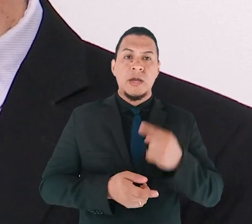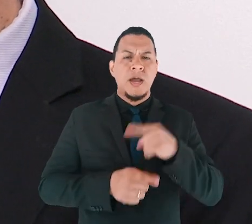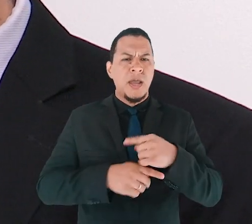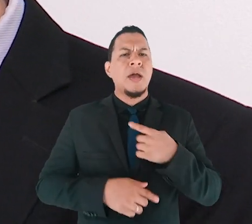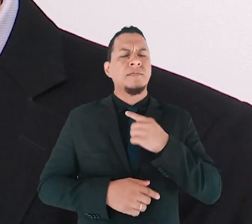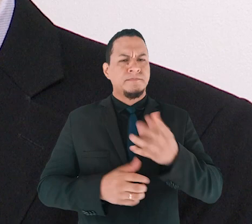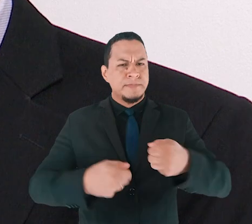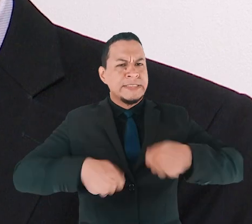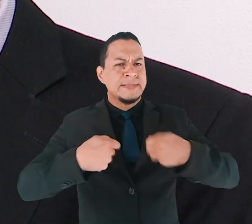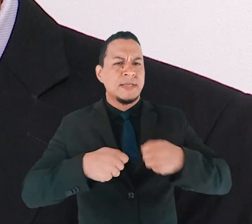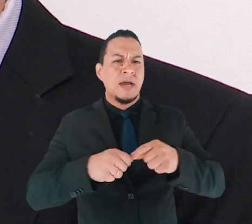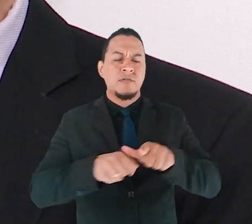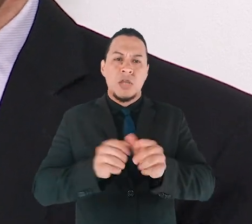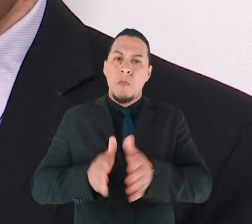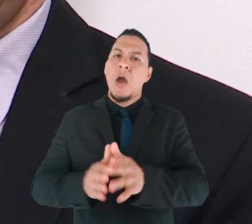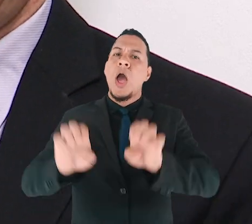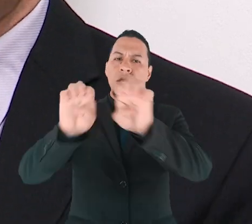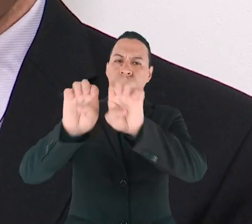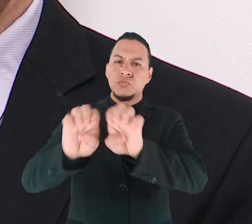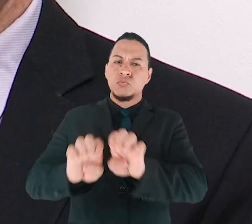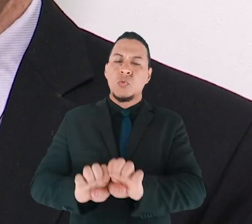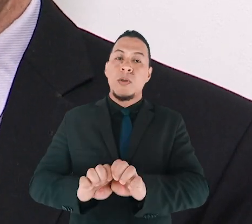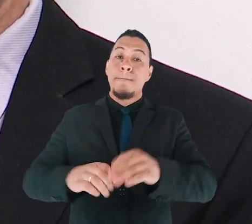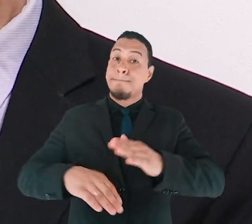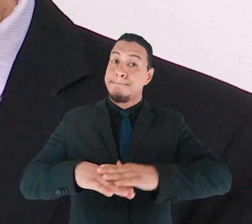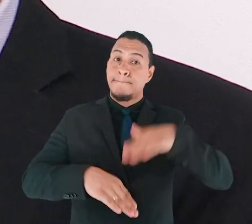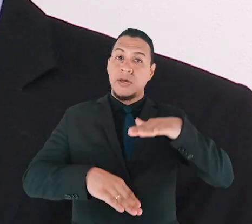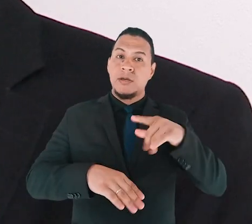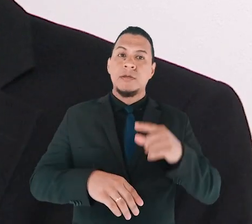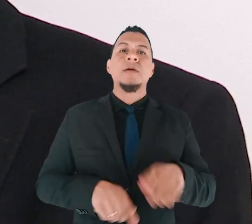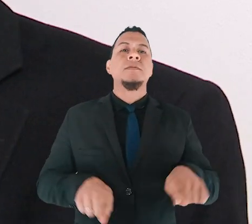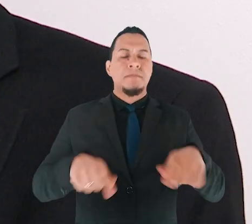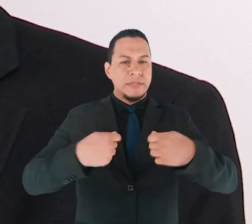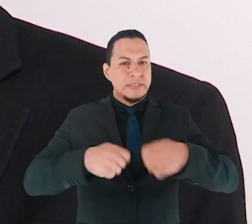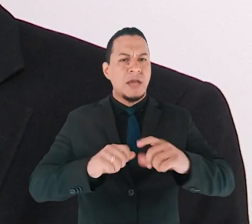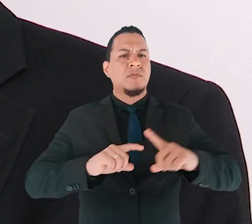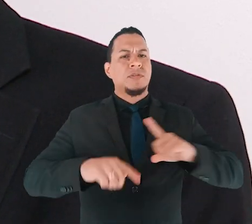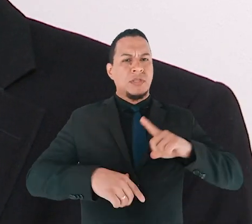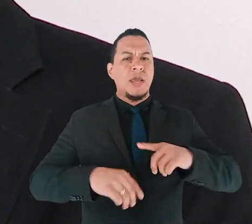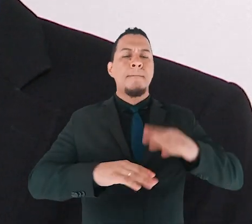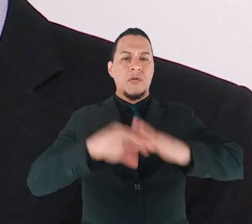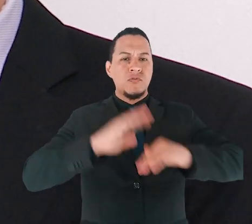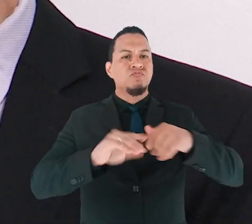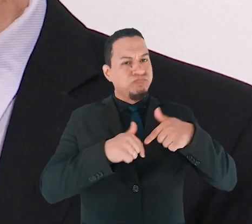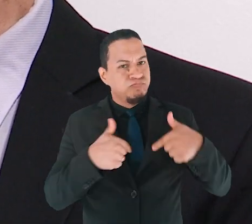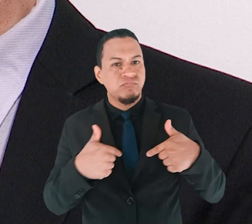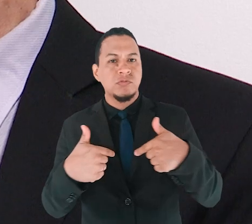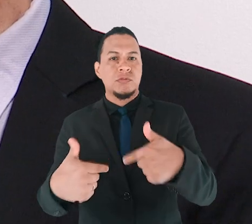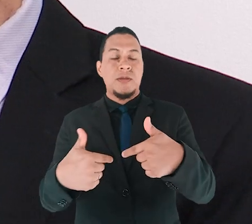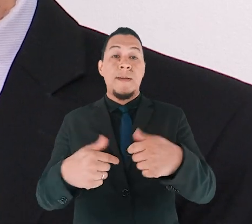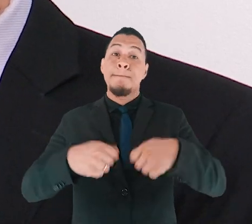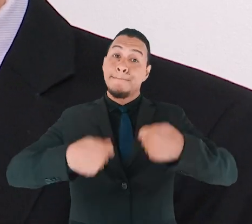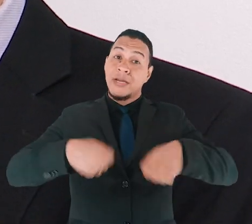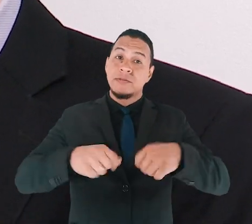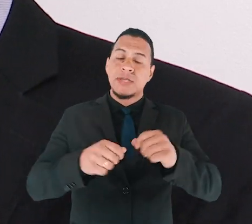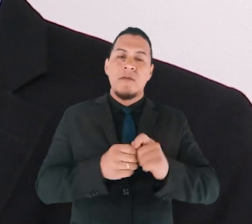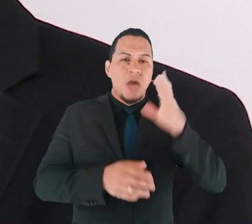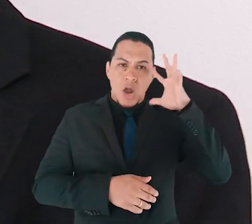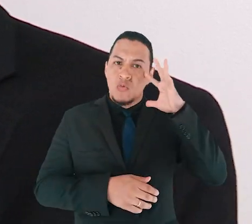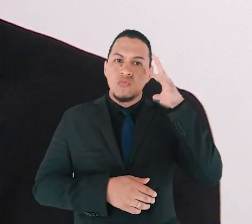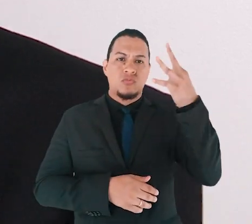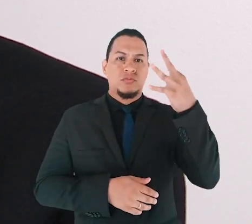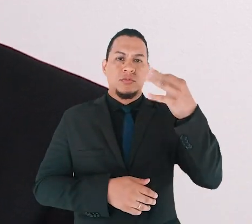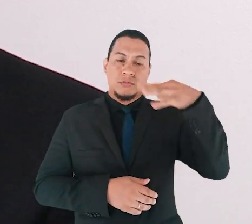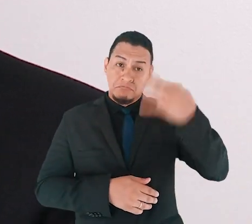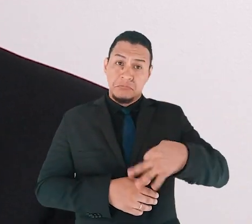estrutura maior para a escola. Havia garra, né, porque a coisa tinha que acontecer com a estrutura